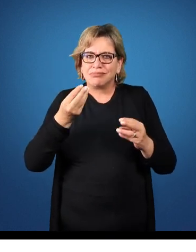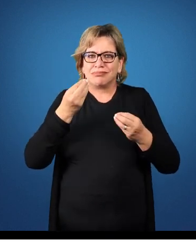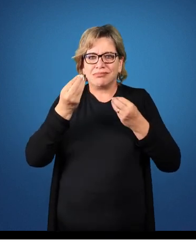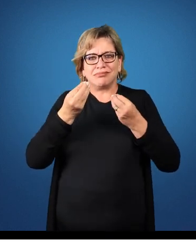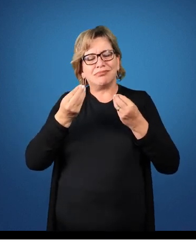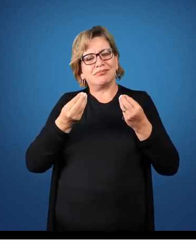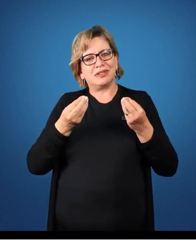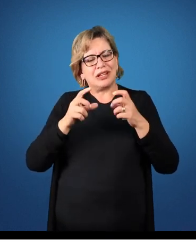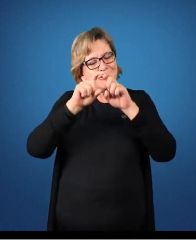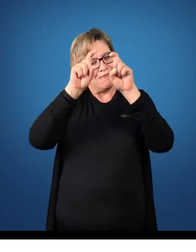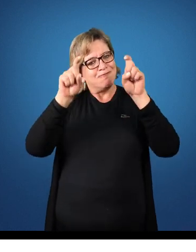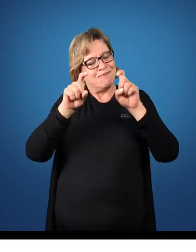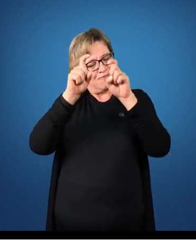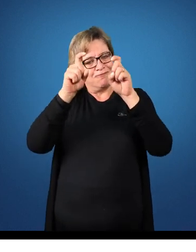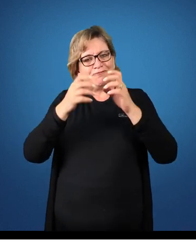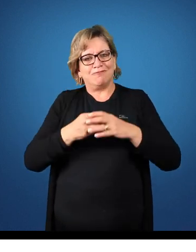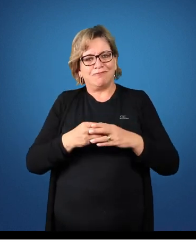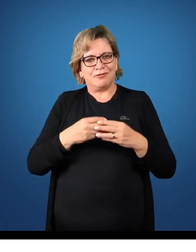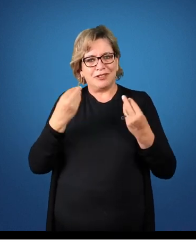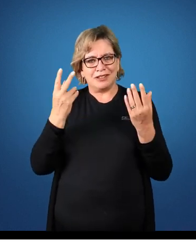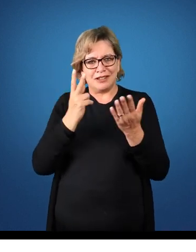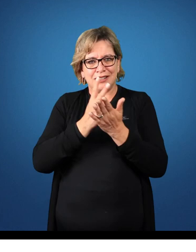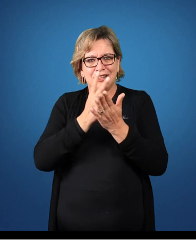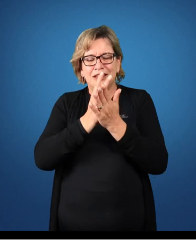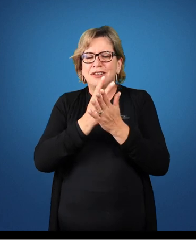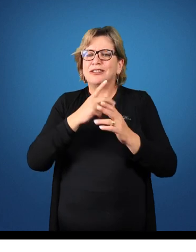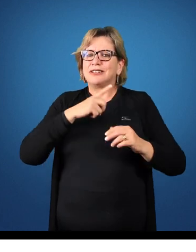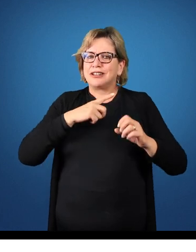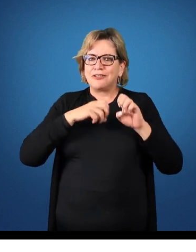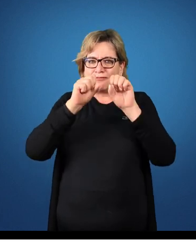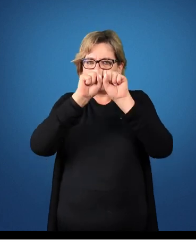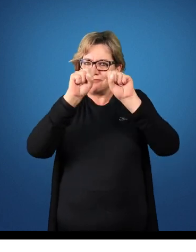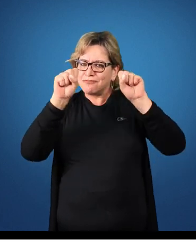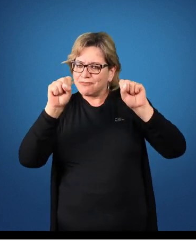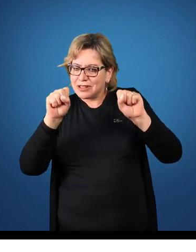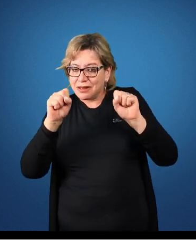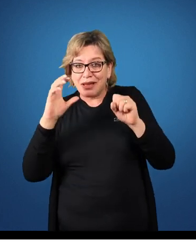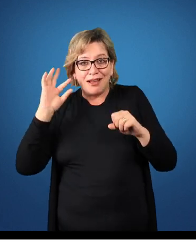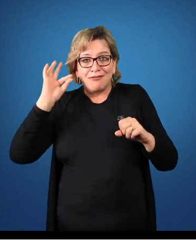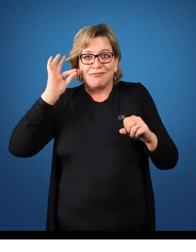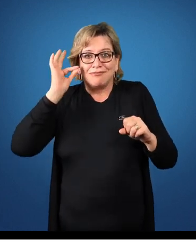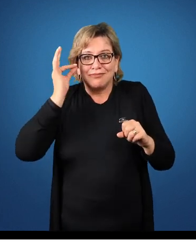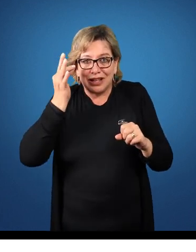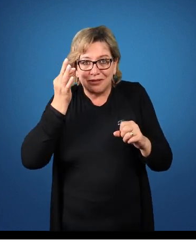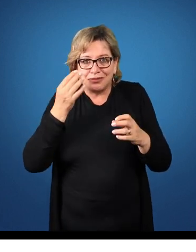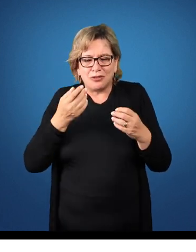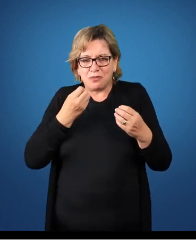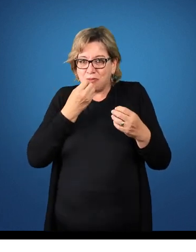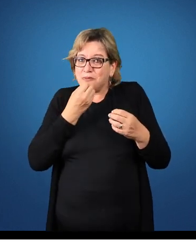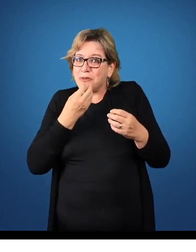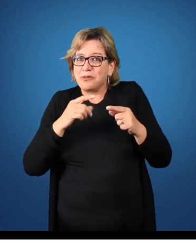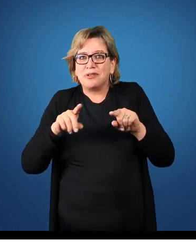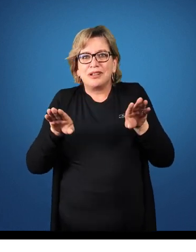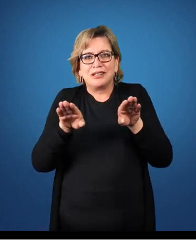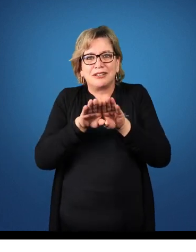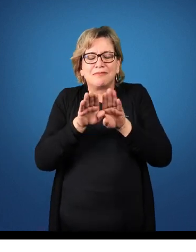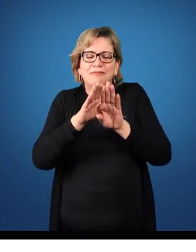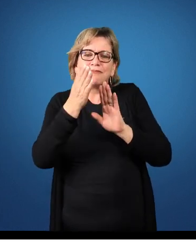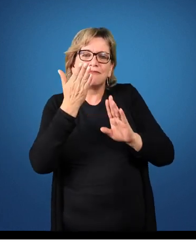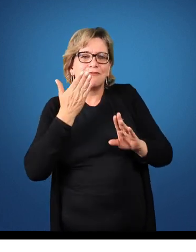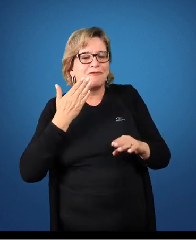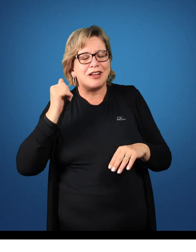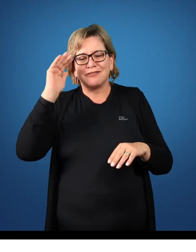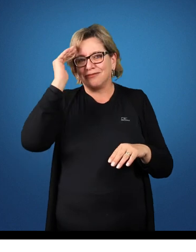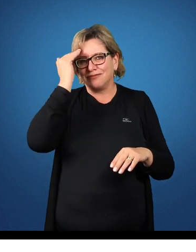pelos sistemas de informática, dando um sistema de informação contábil mais ágil, mais eficaz e mais fácil